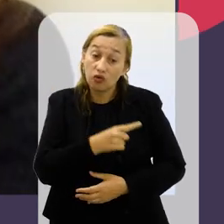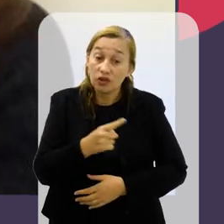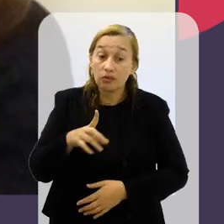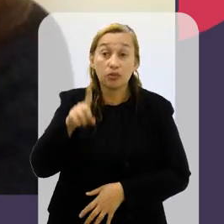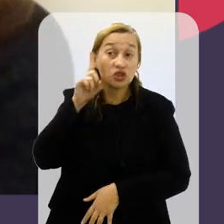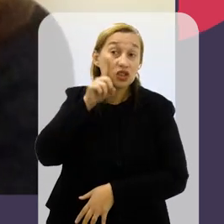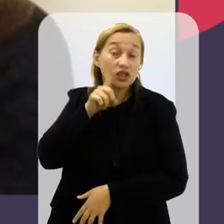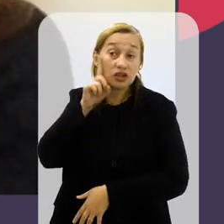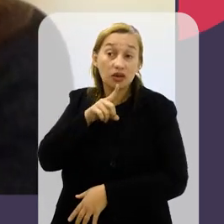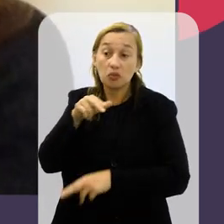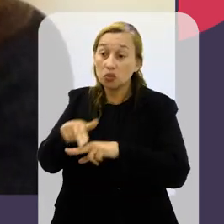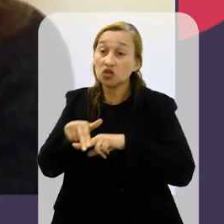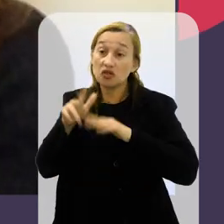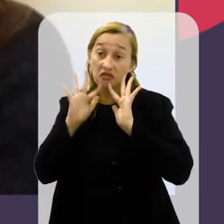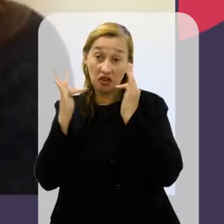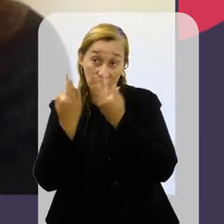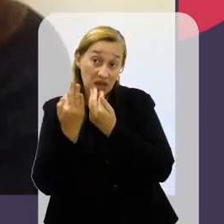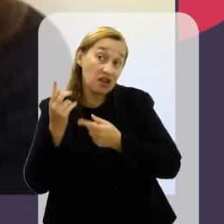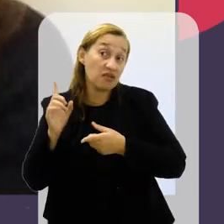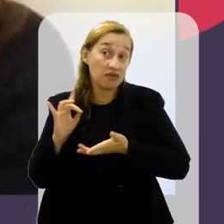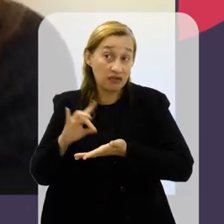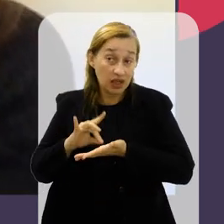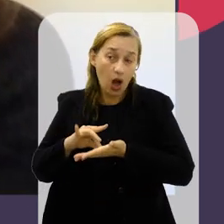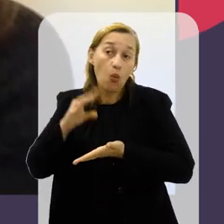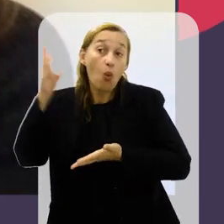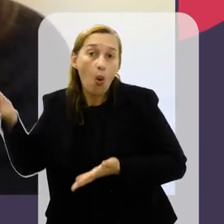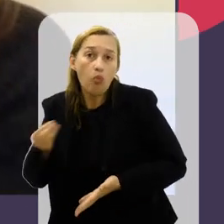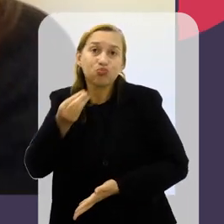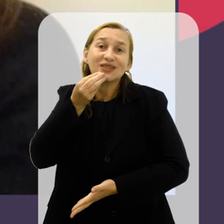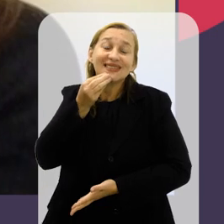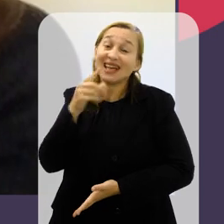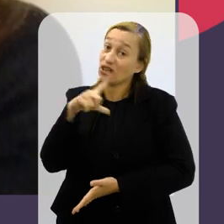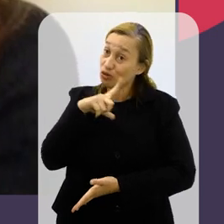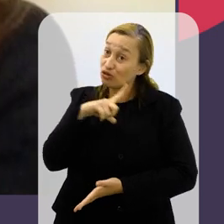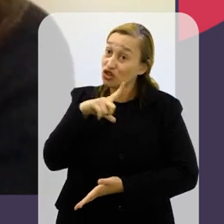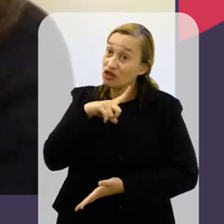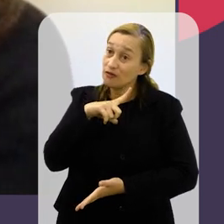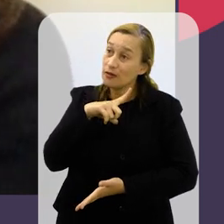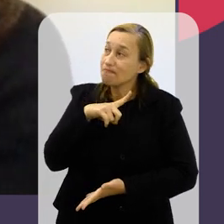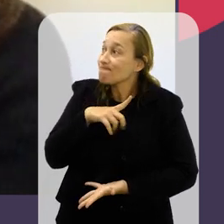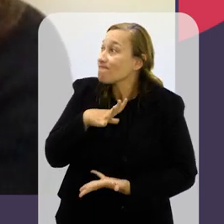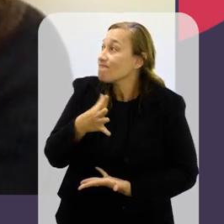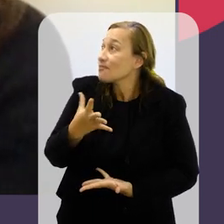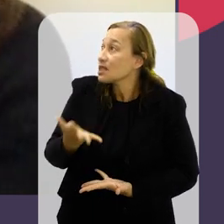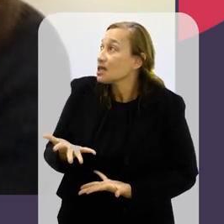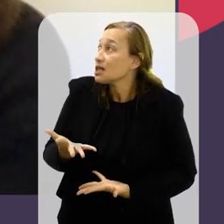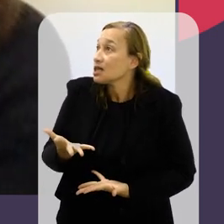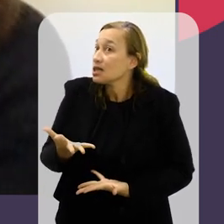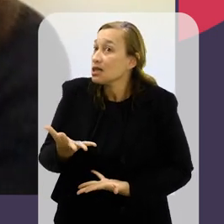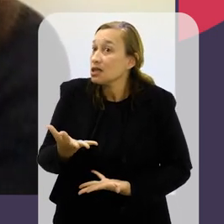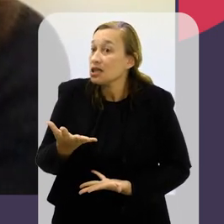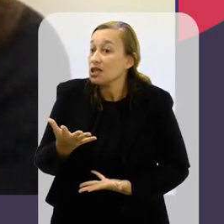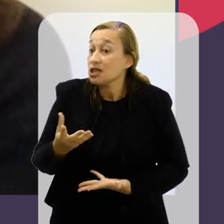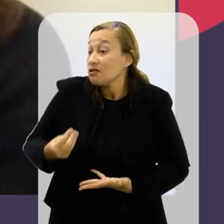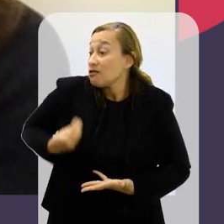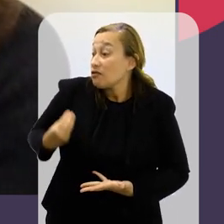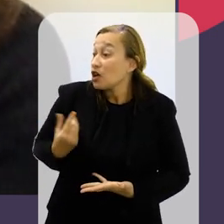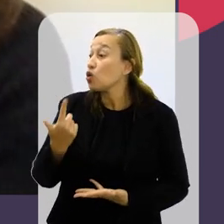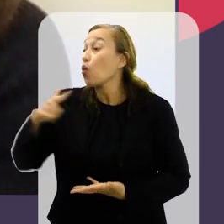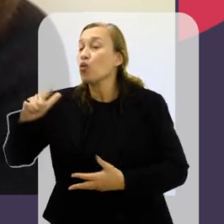eu acabei vindo para os Estados Unidos por questões familiares mesmo e essa foi uma oportunidade que eu tive de